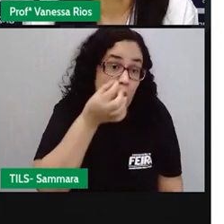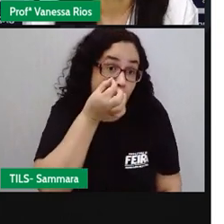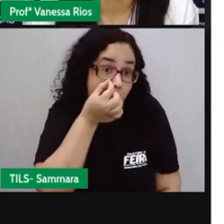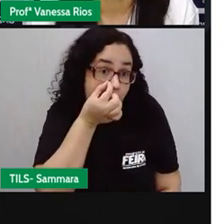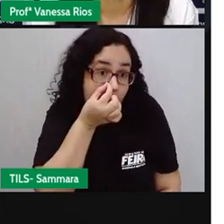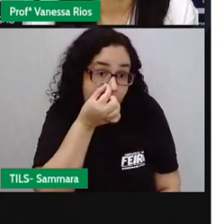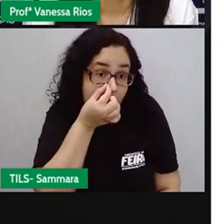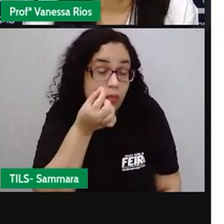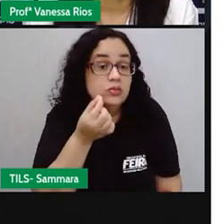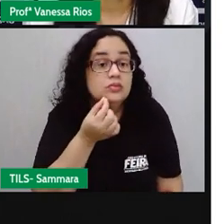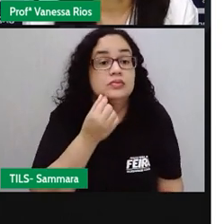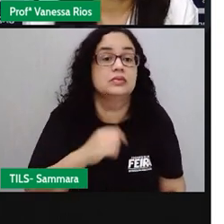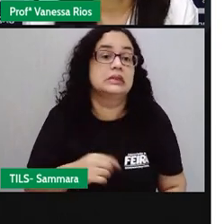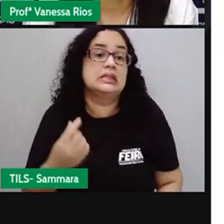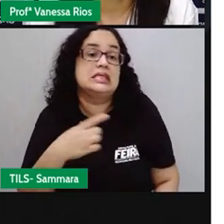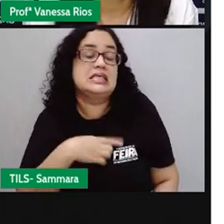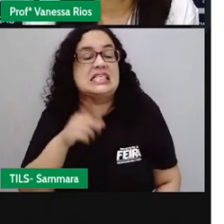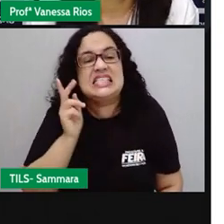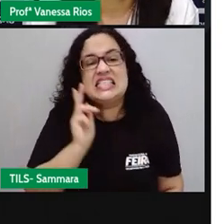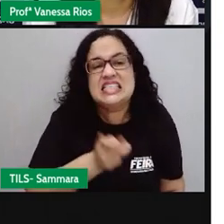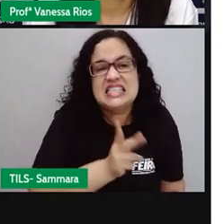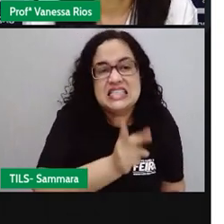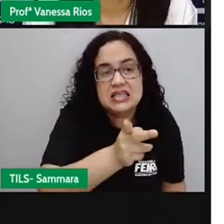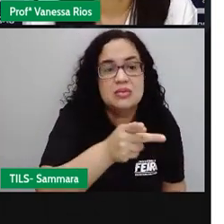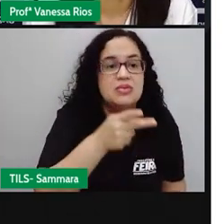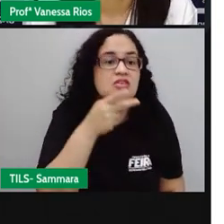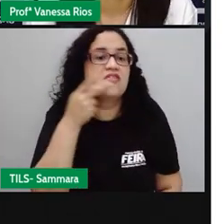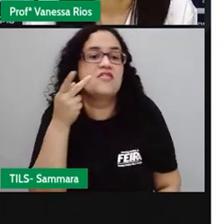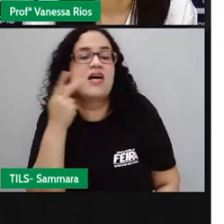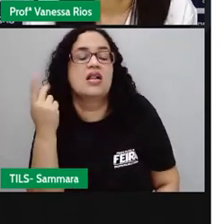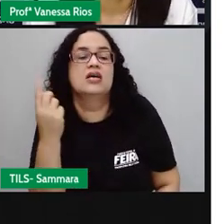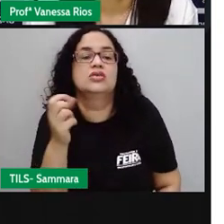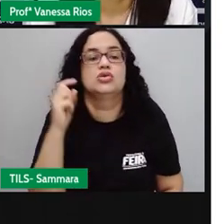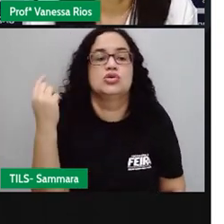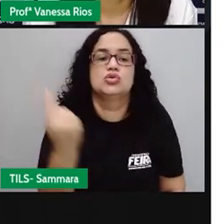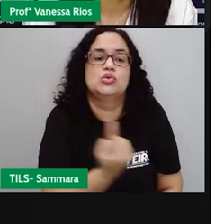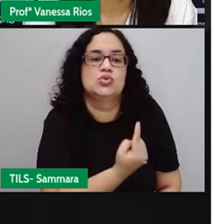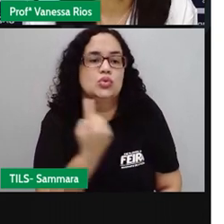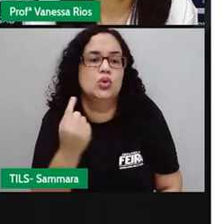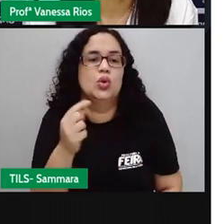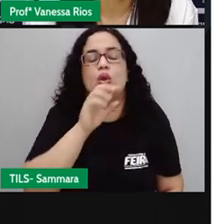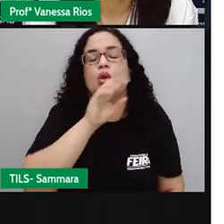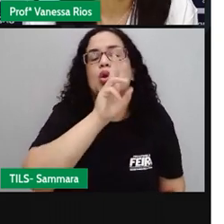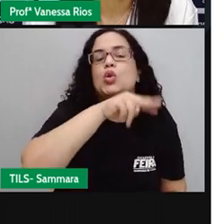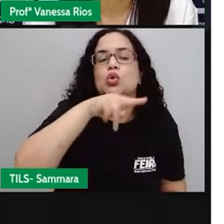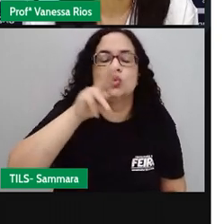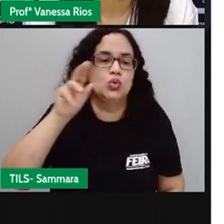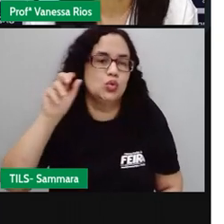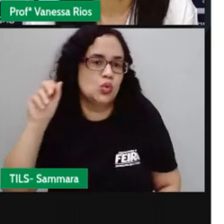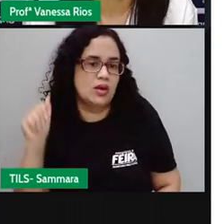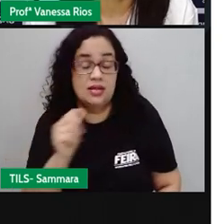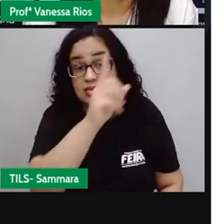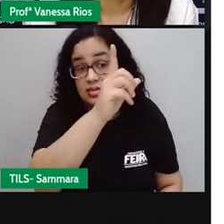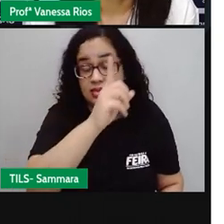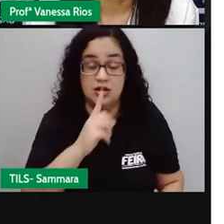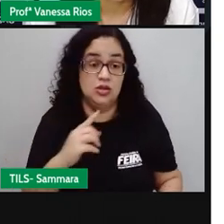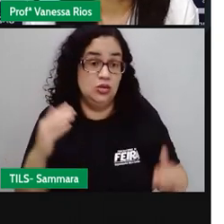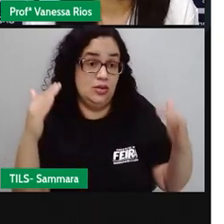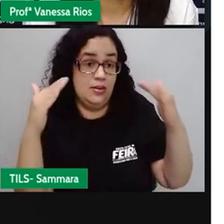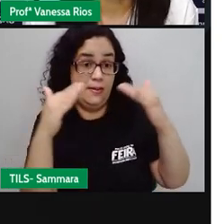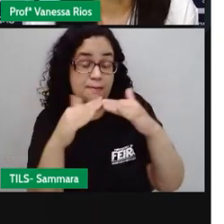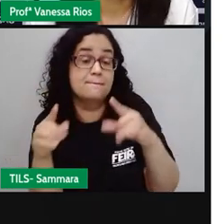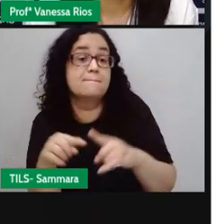verruga no peixe e estava sempre falando sozinha. Nunca tínhamos entrado na casa,